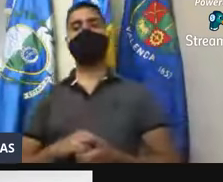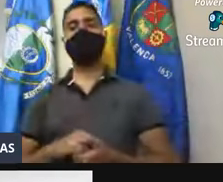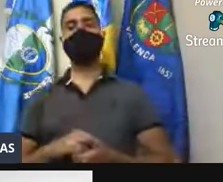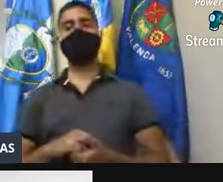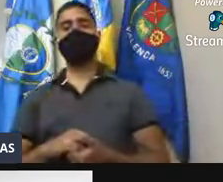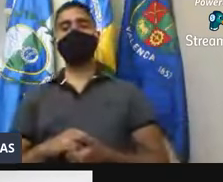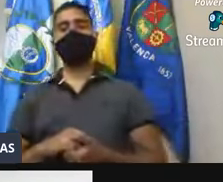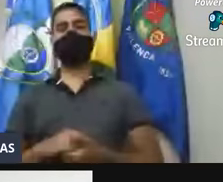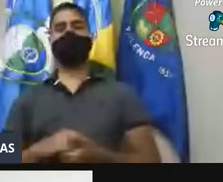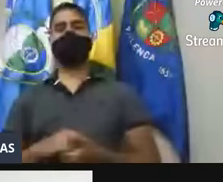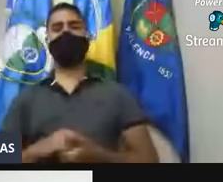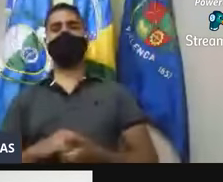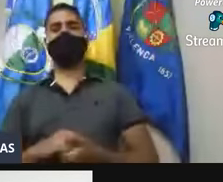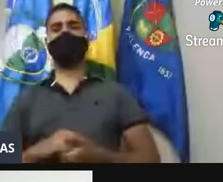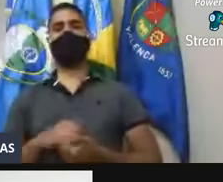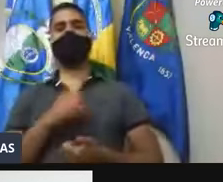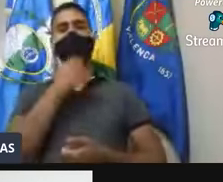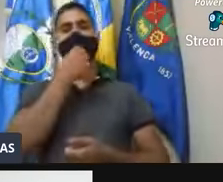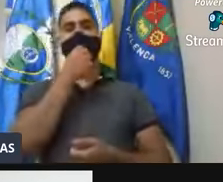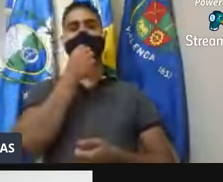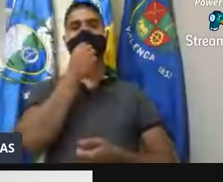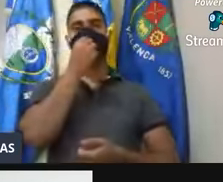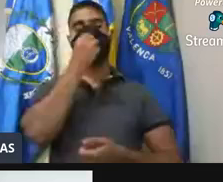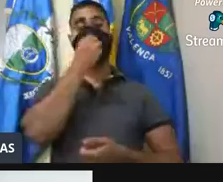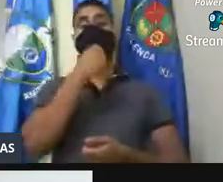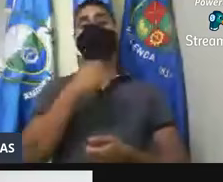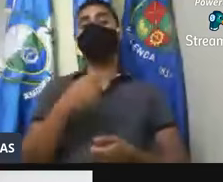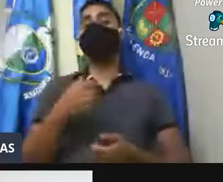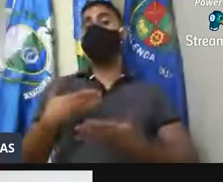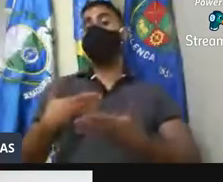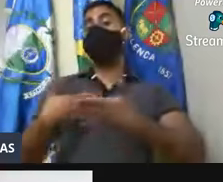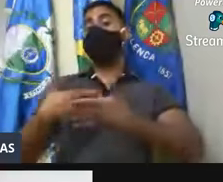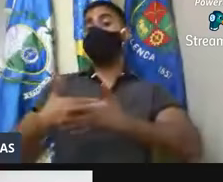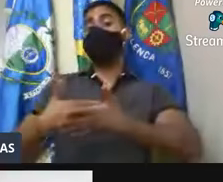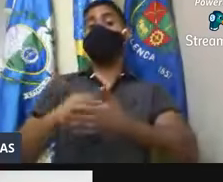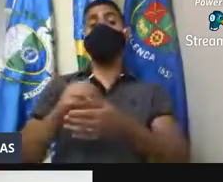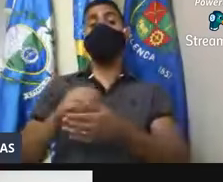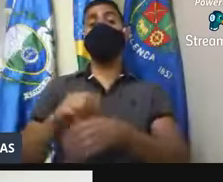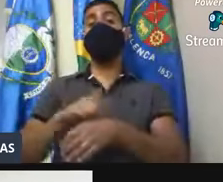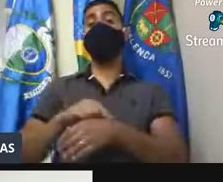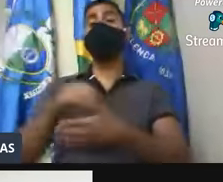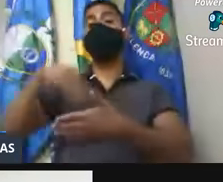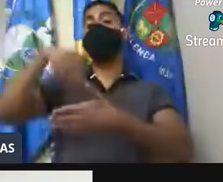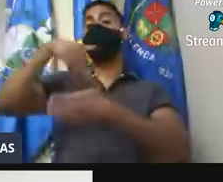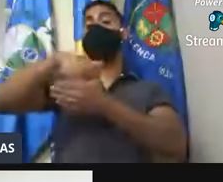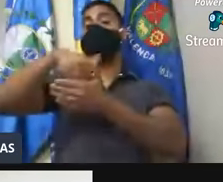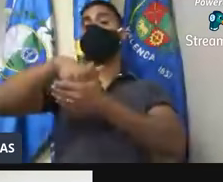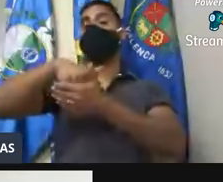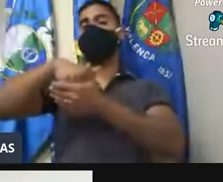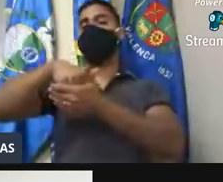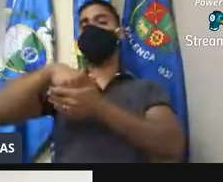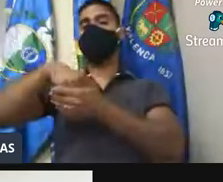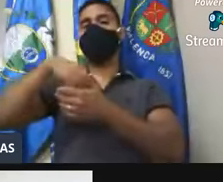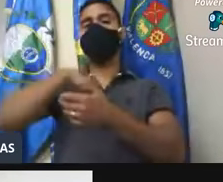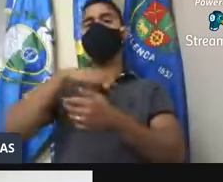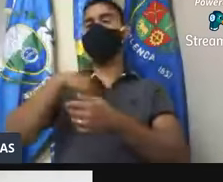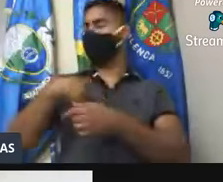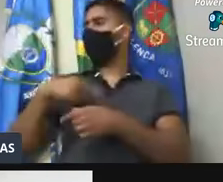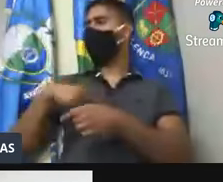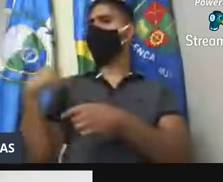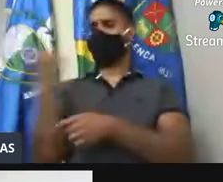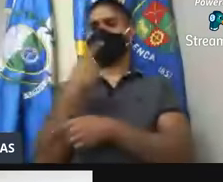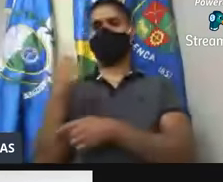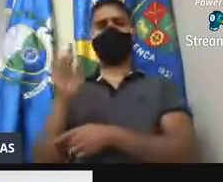nós estamos aproximando, Silvio, de um pleito eleitoral, em que nós temos, somos candidatos